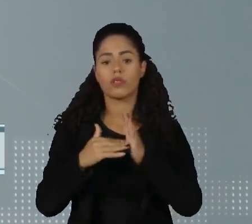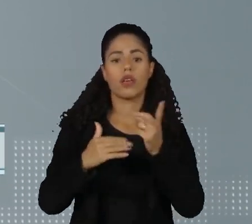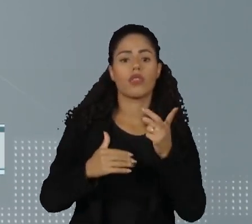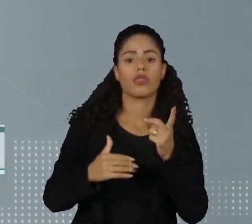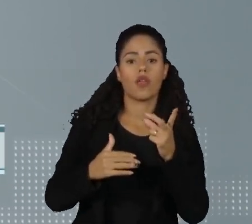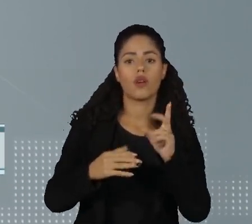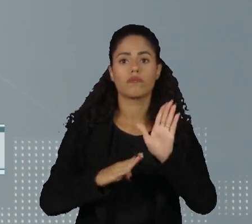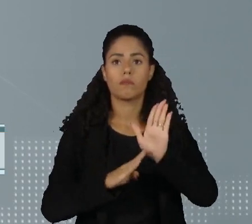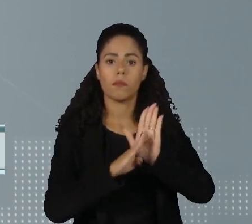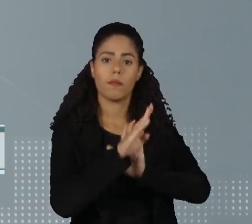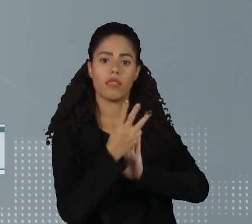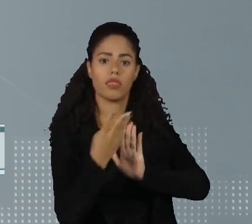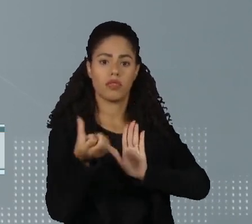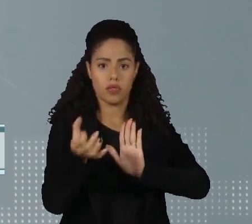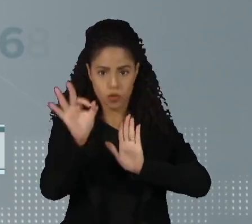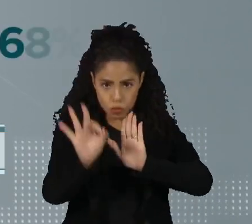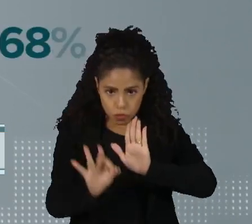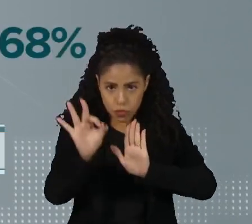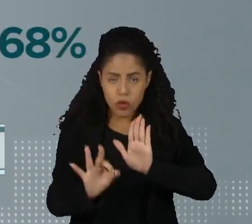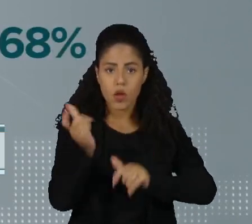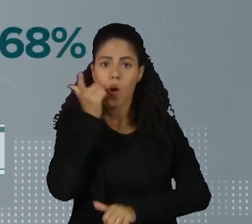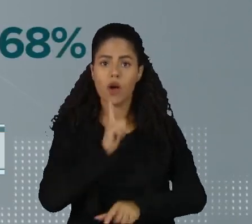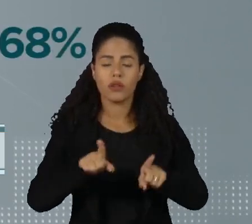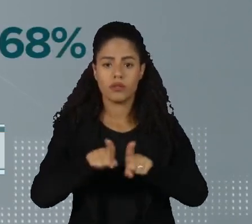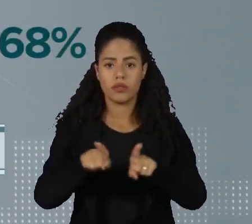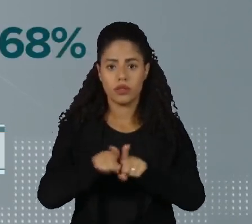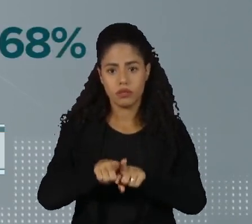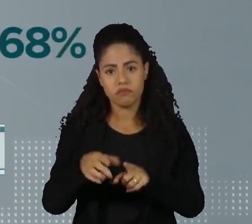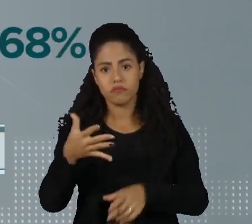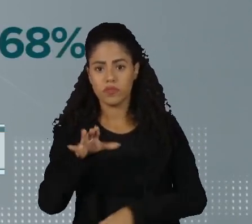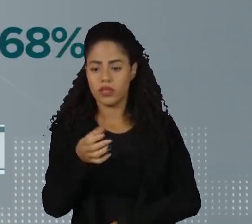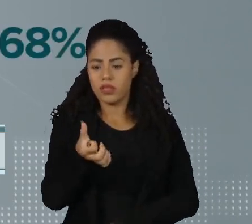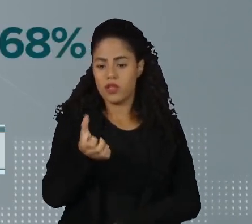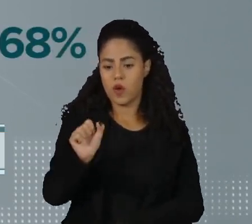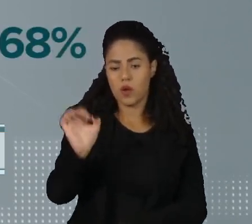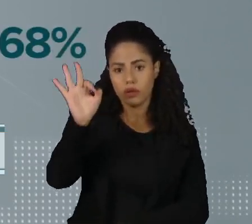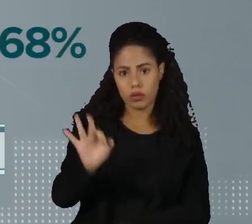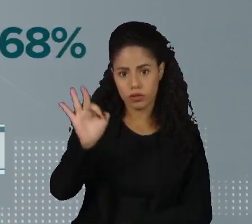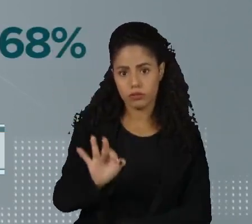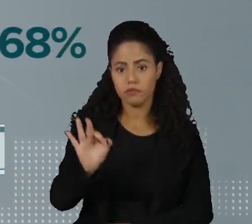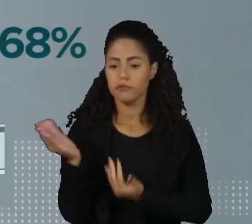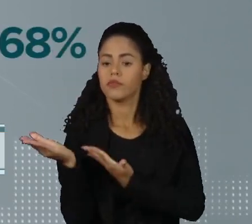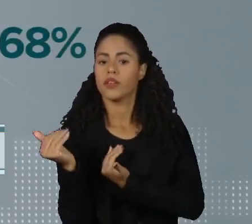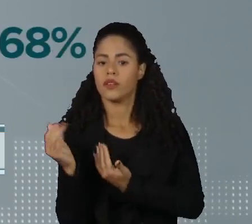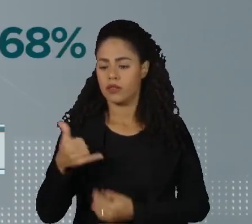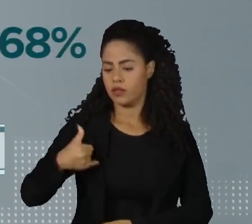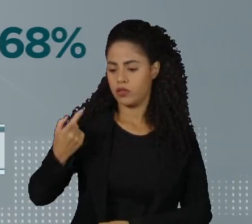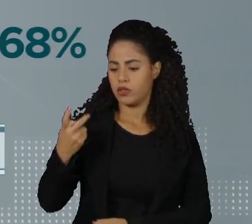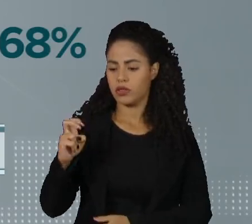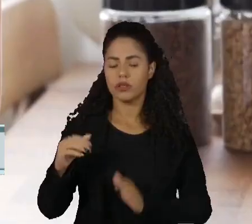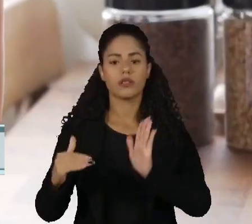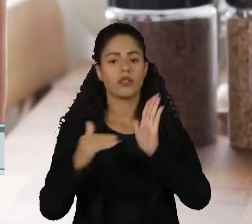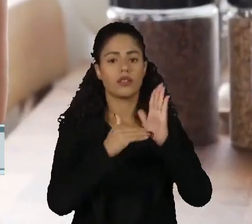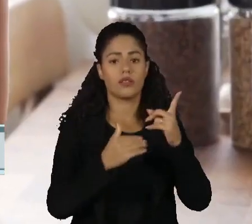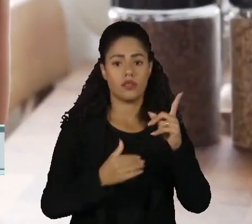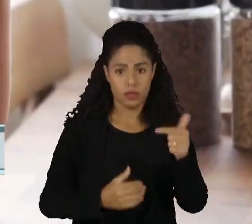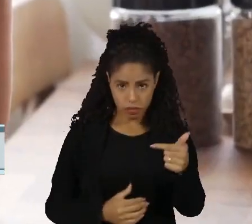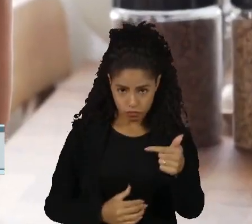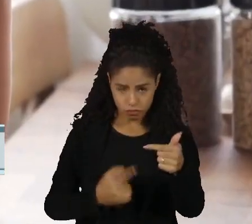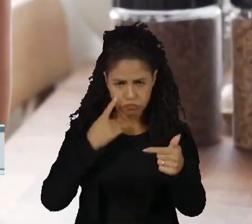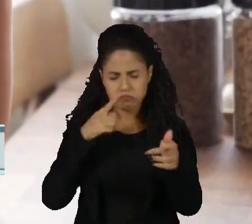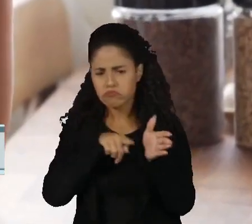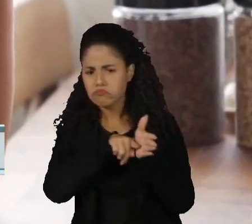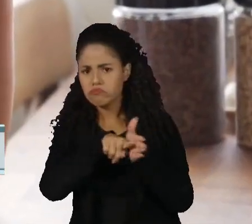percentual sobe para 36% e chega a 68% entre jovens de 15 a 17 anos. A